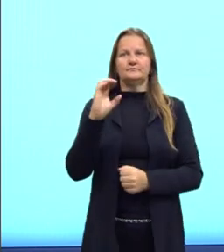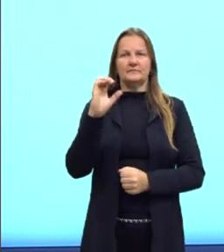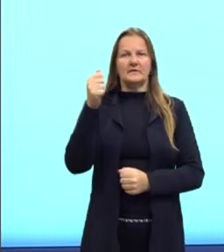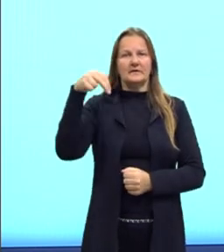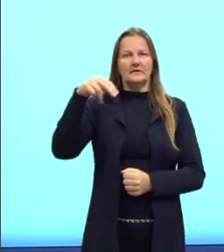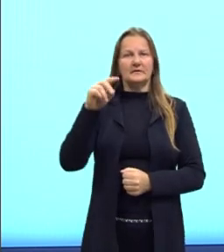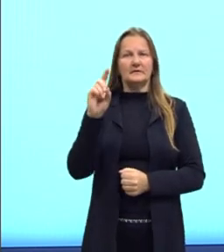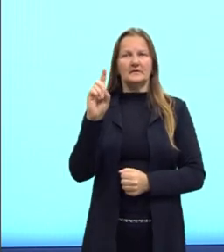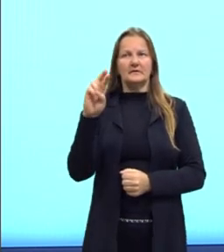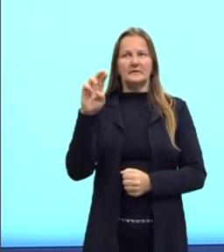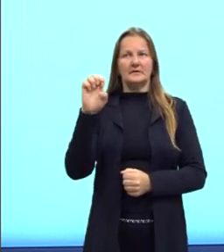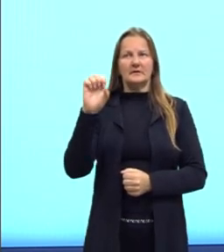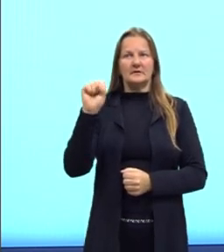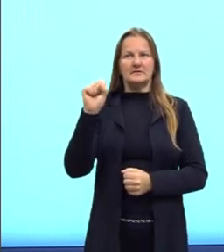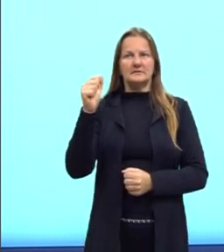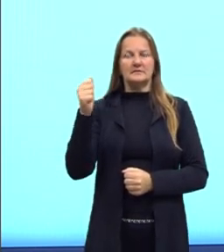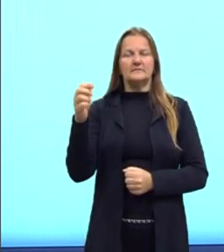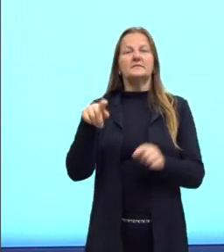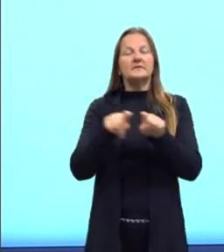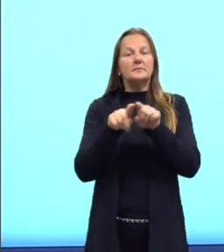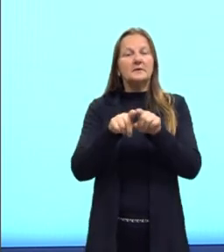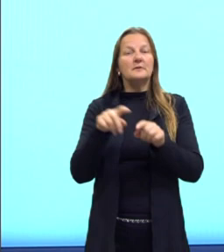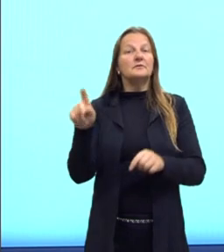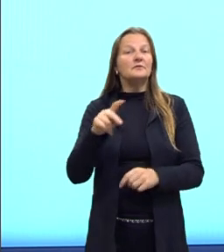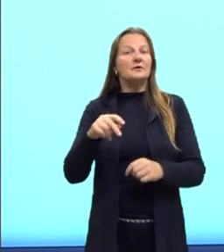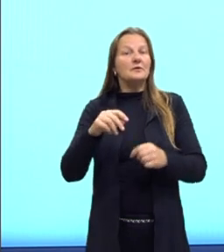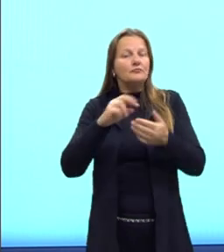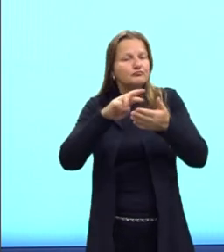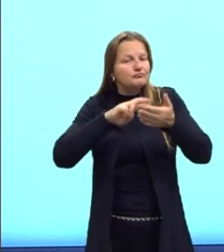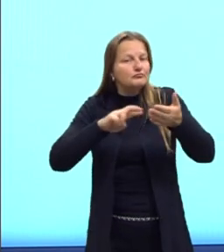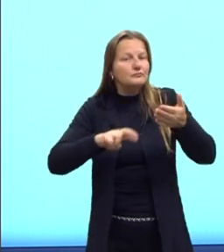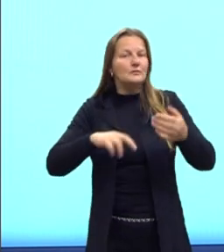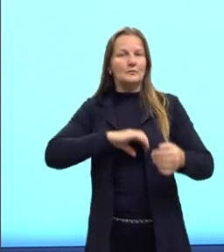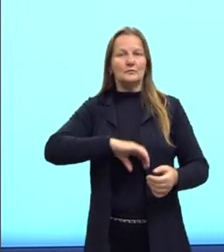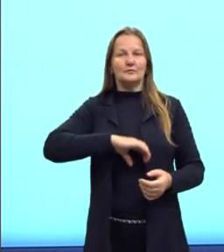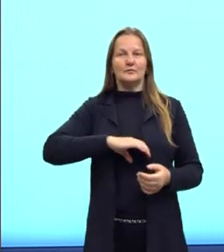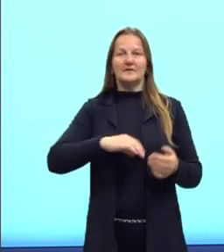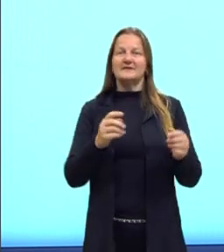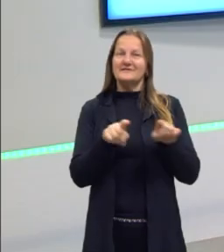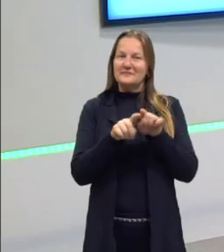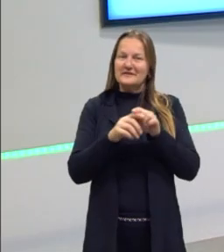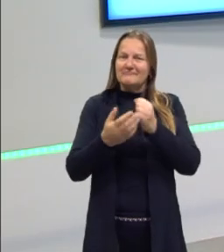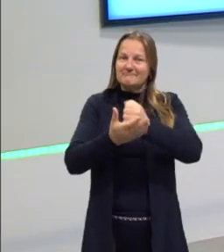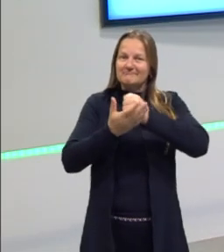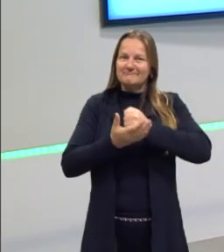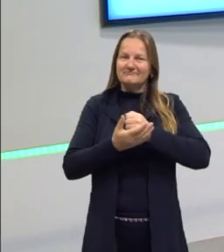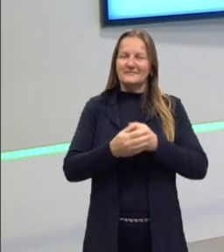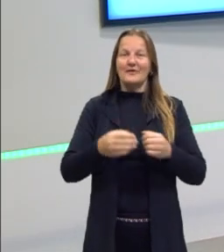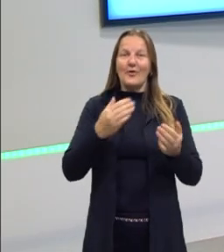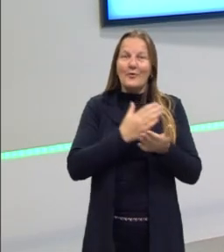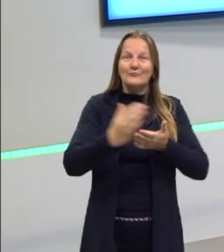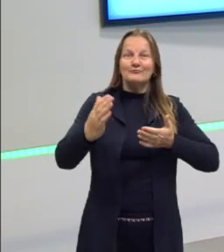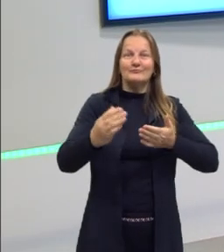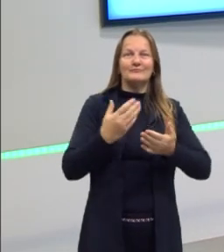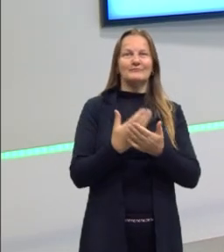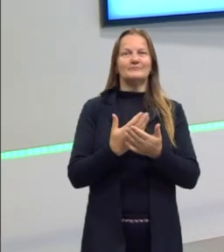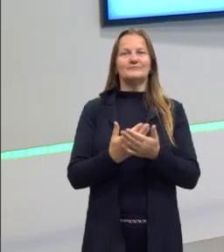Lisiane, que faz a revisão do português para a gente. Tá, pessoal? Então, um abraço aí para elas e vamos para a nossa aula.